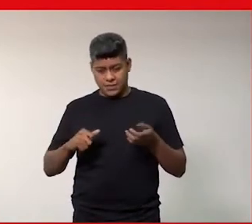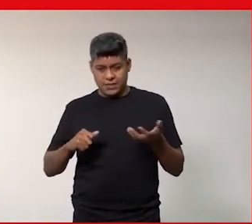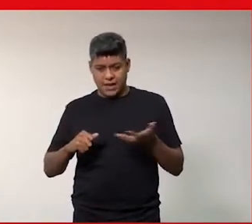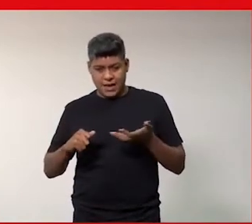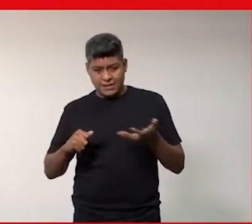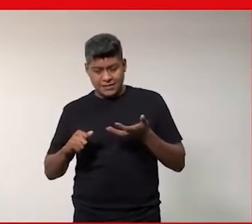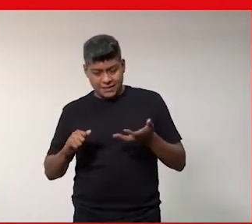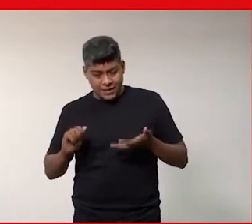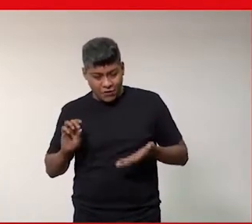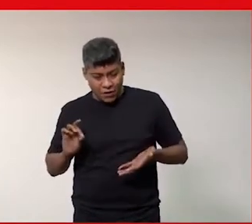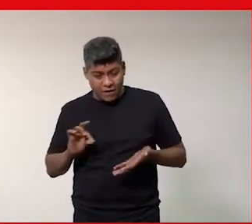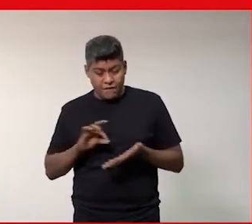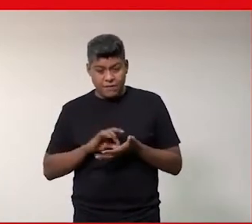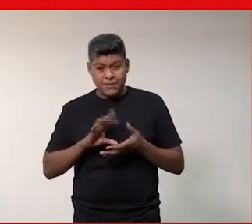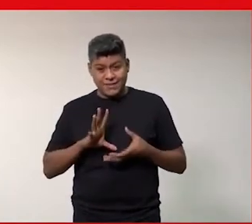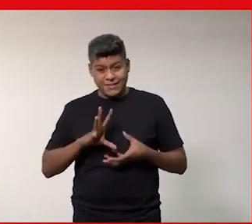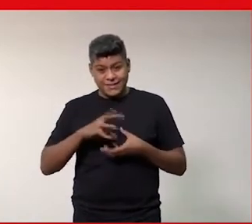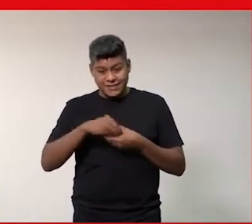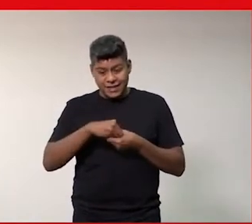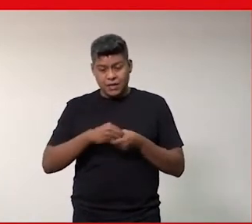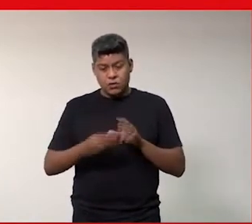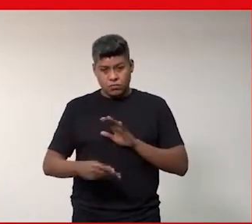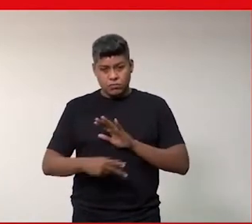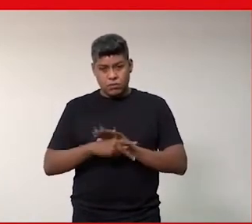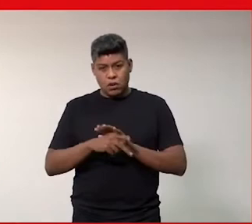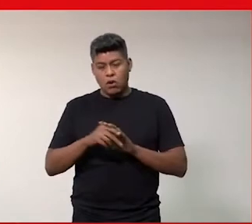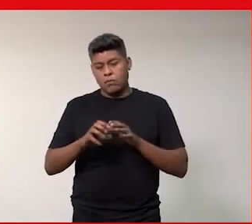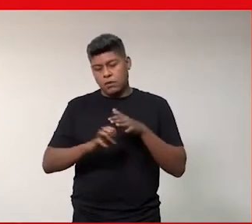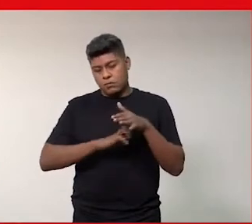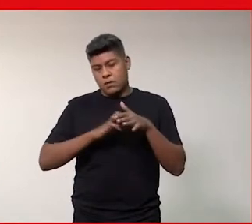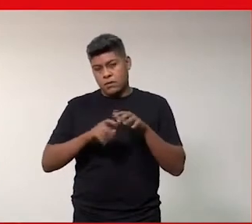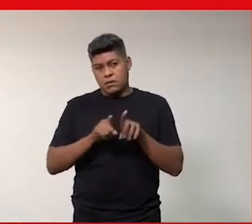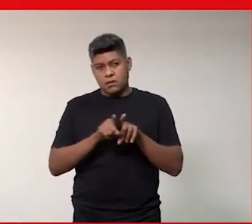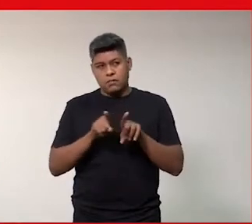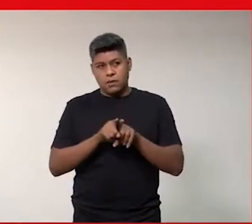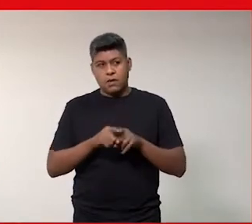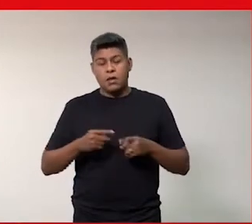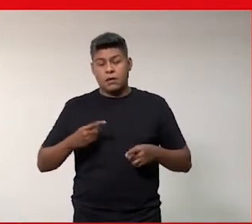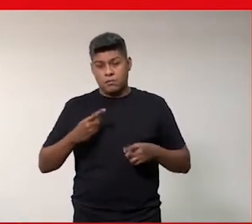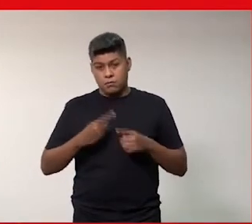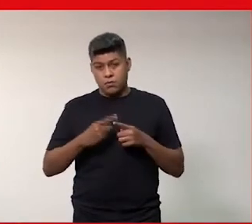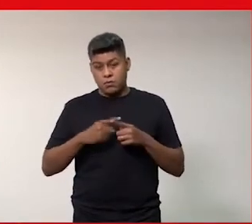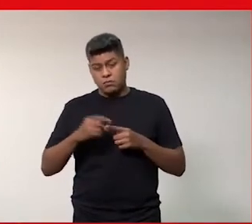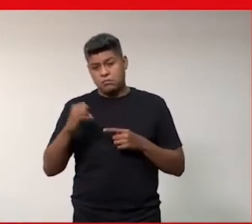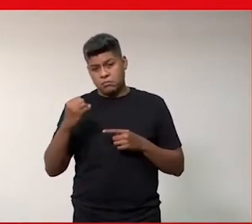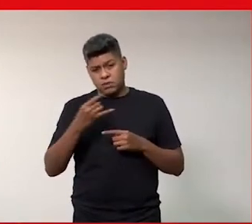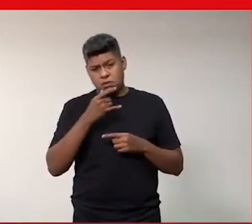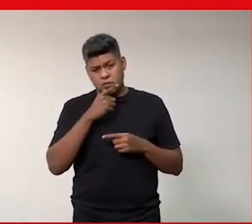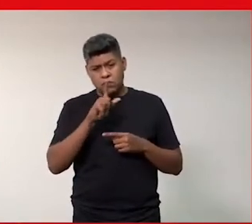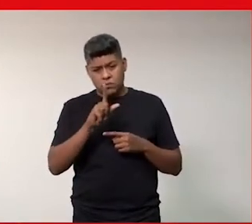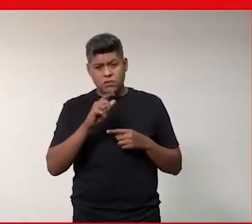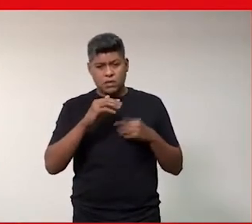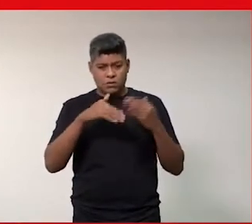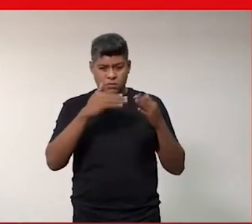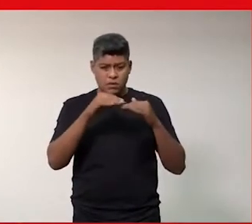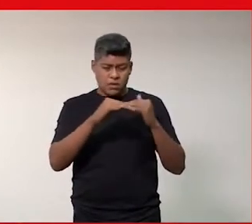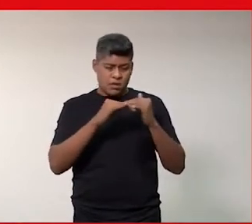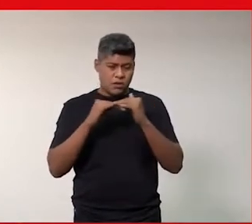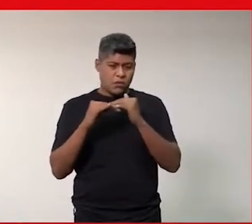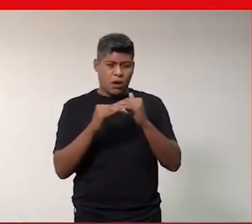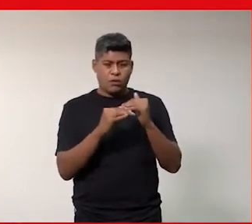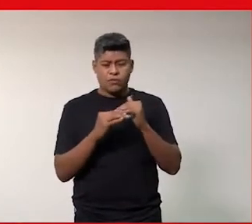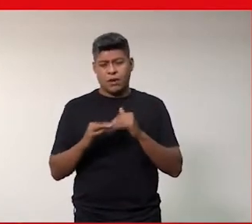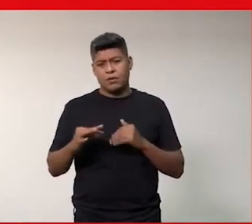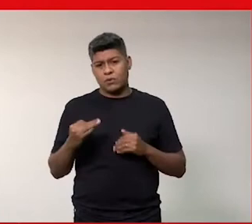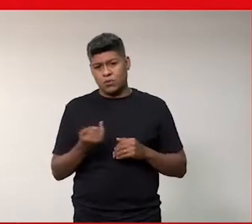afirmativas dentro das próprias empresas também. porque aí sim a gente consegue alcançar a igualdade material